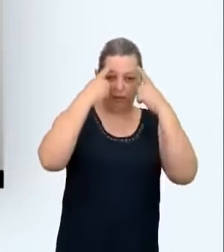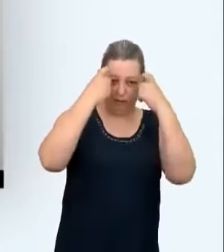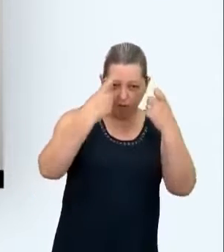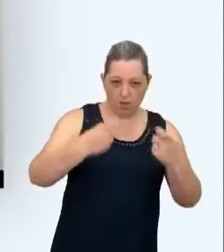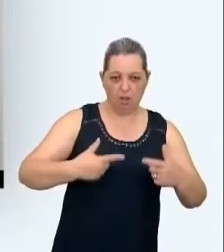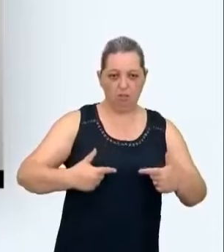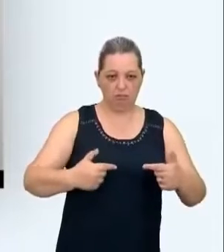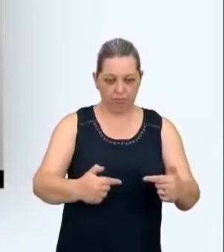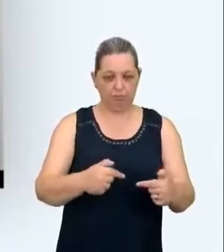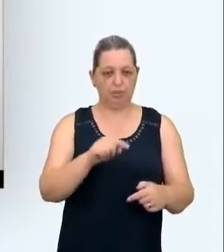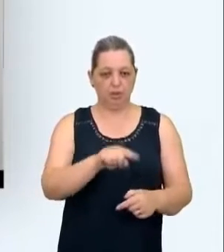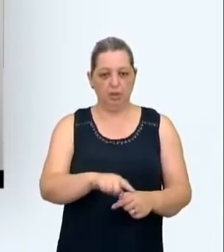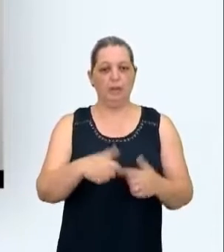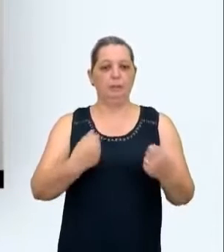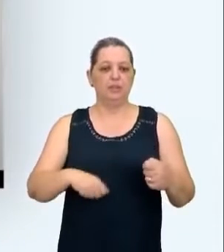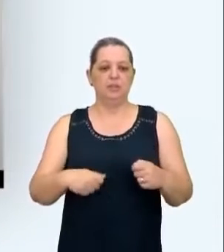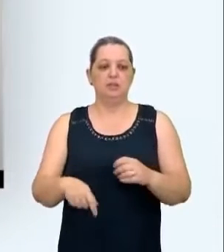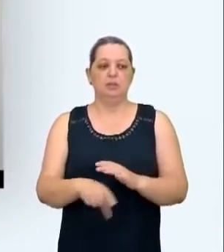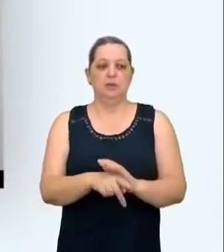aqui precisamos de água.